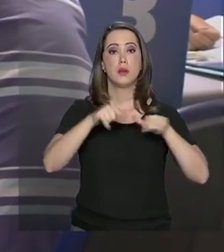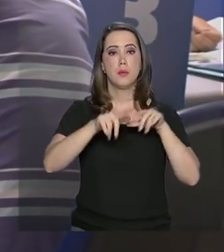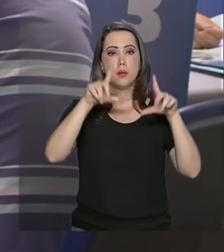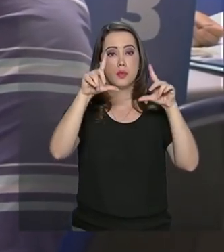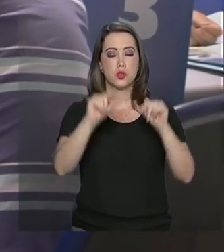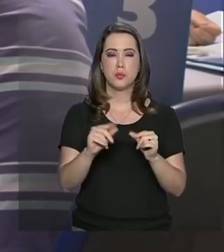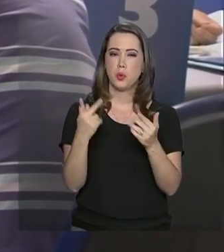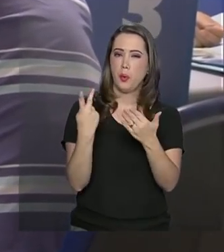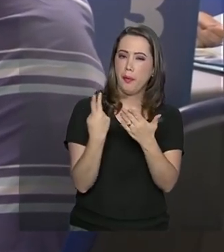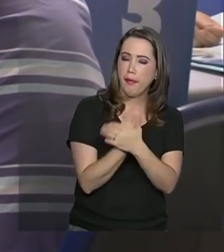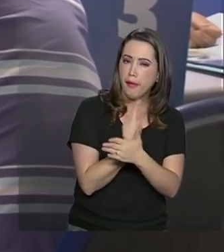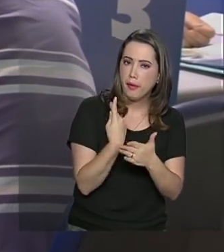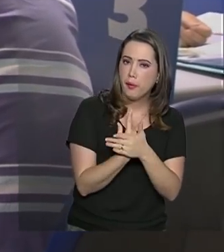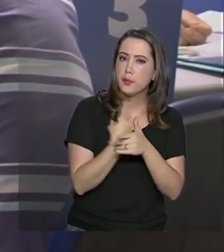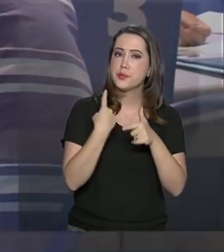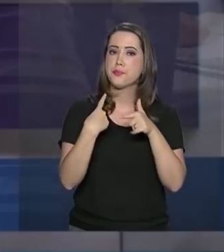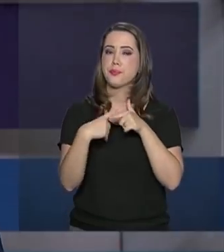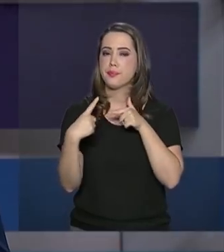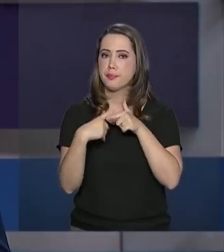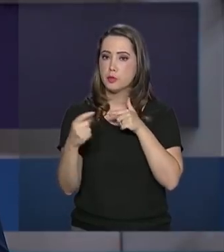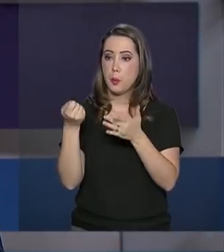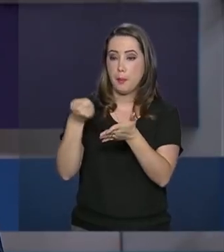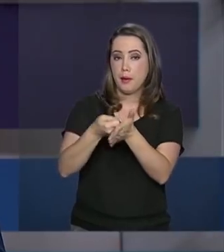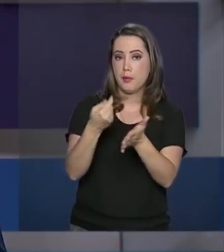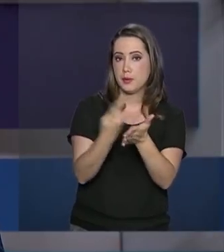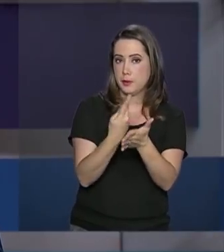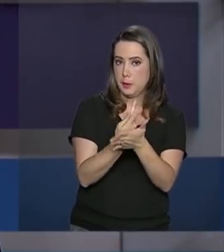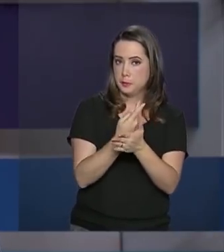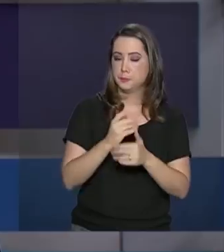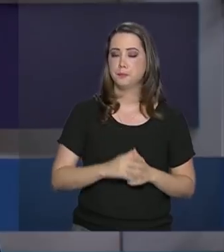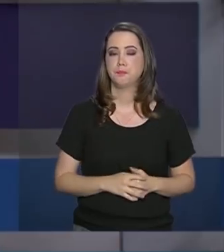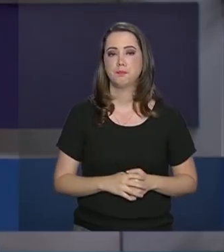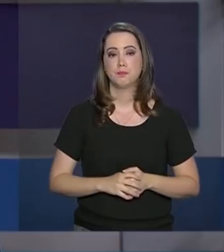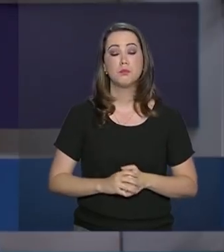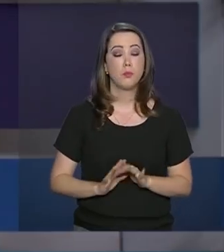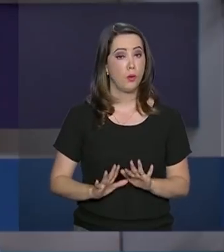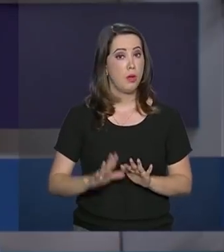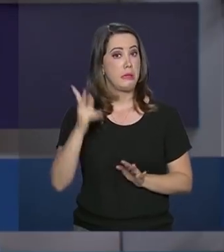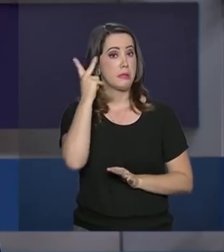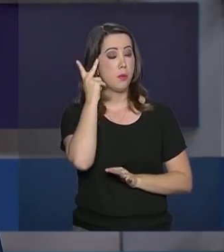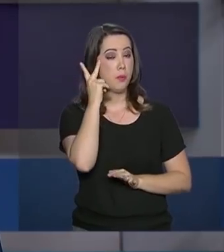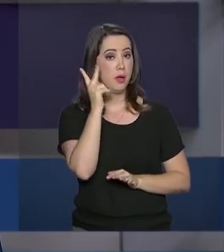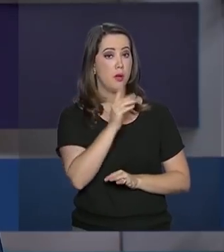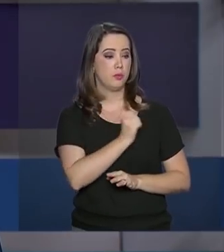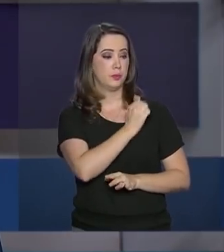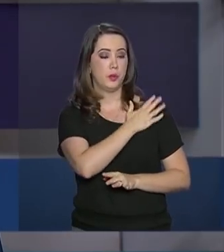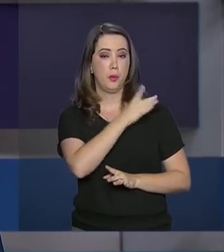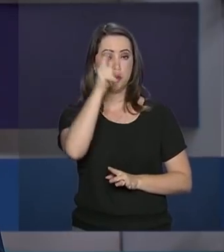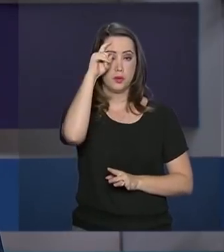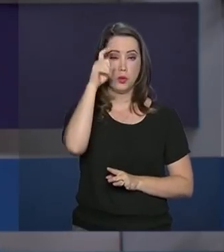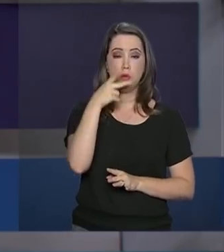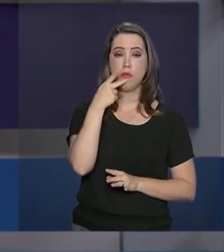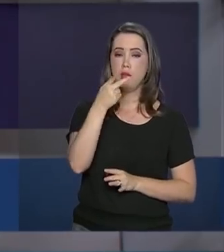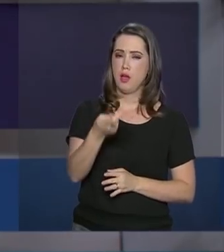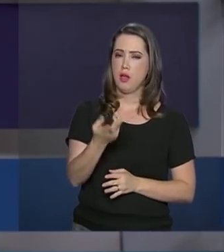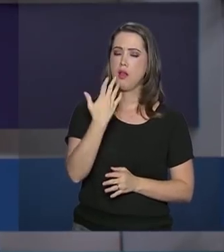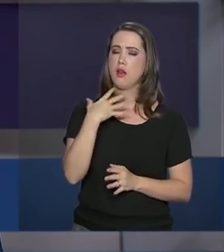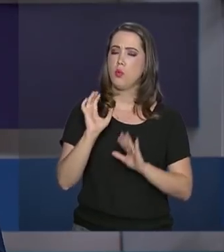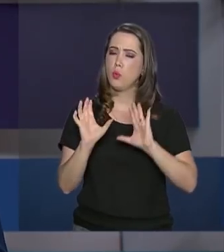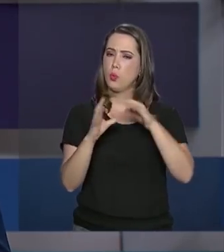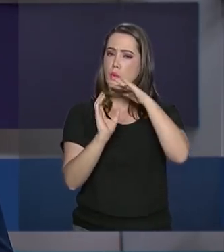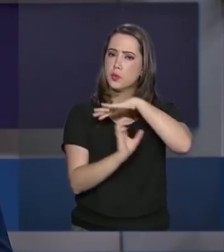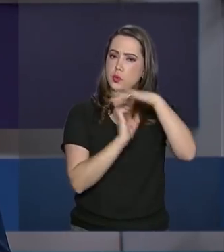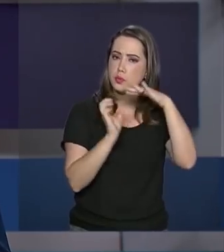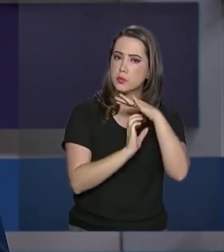reduzir fraudes e pagamentos indevidos. Em São Paulo, o vice-presidente Hamilton Mourão fala a empresários sobre a reforma da